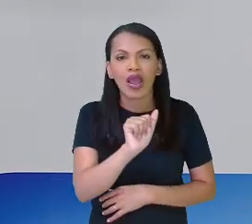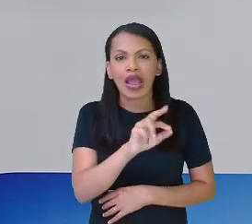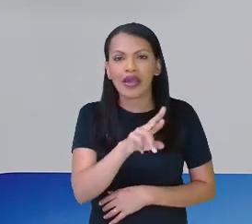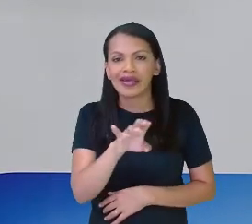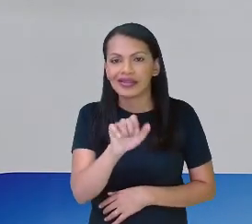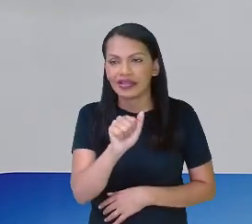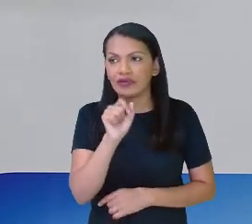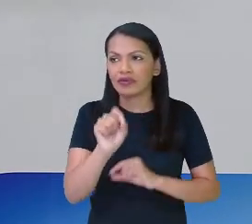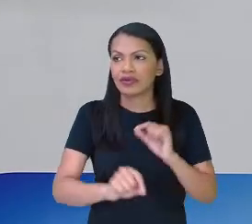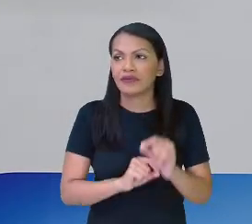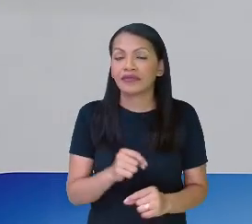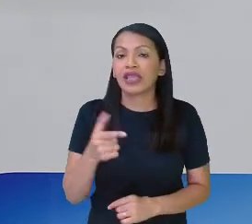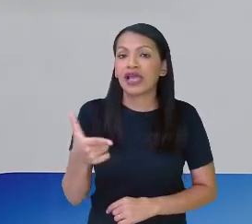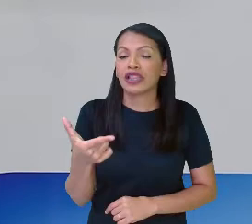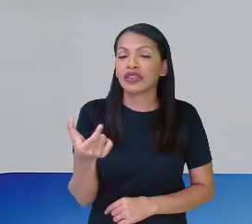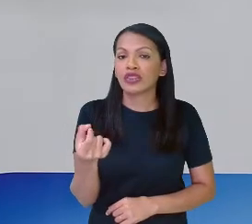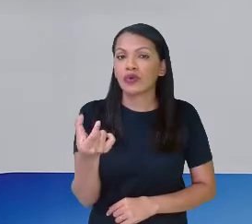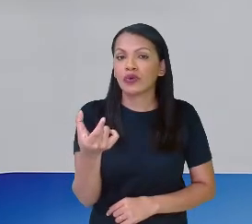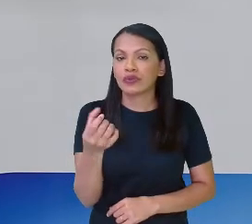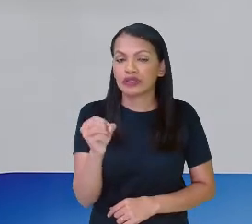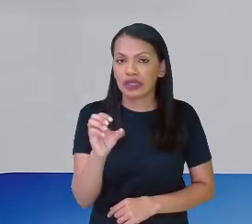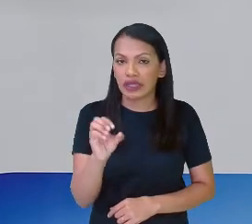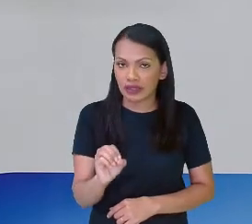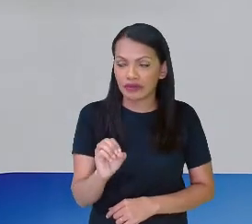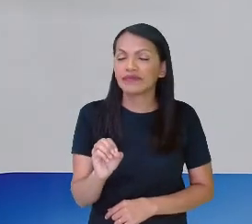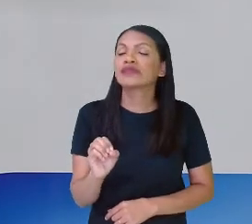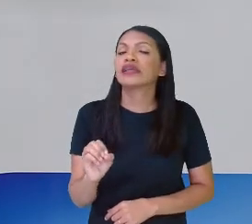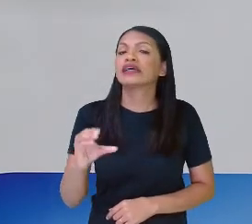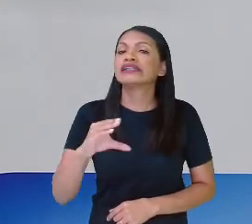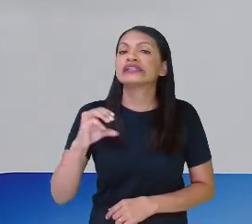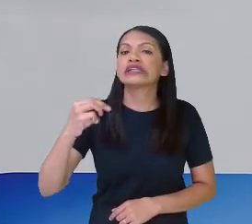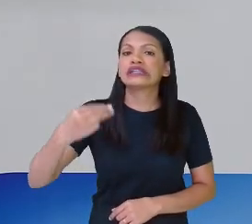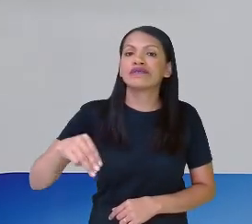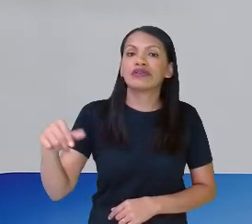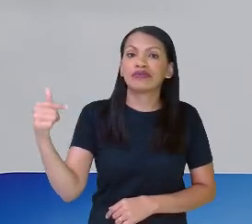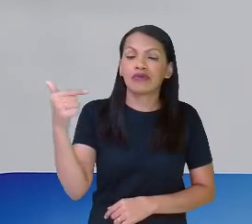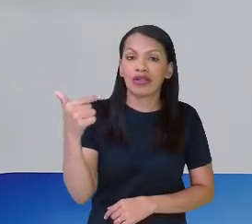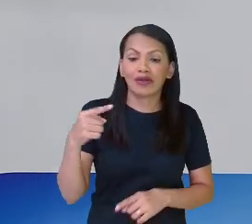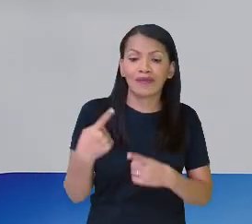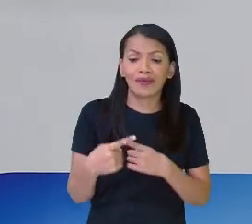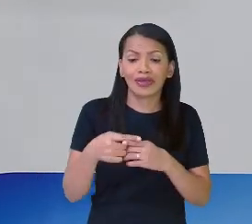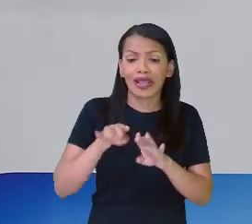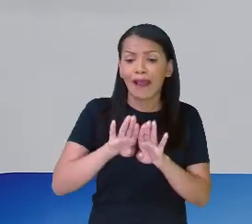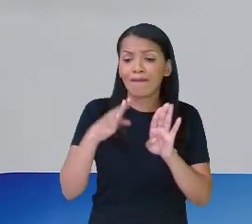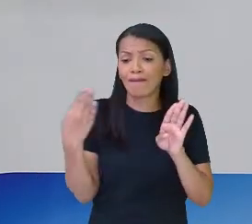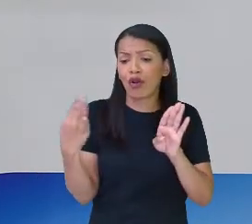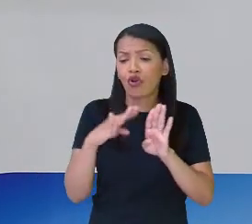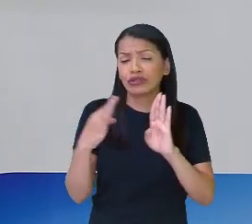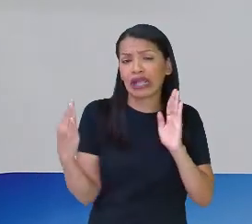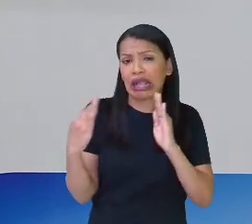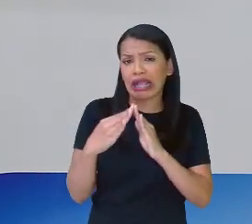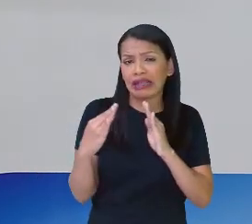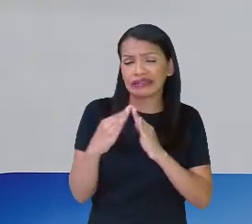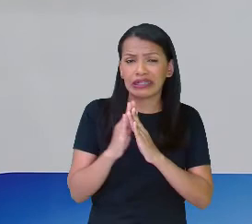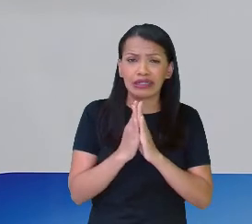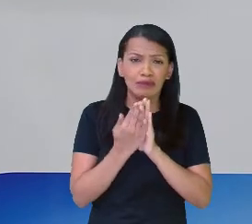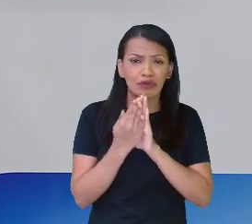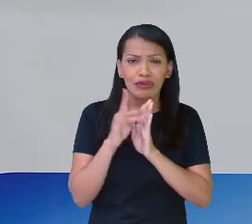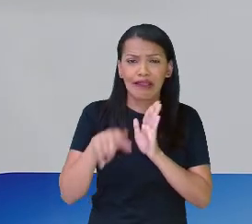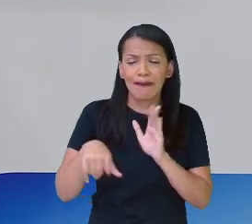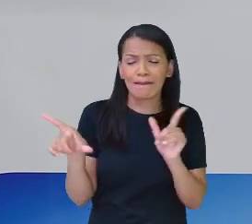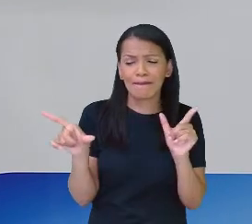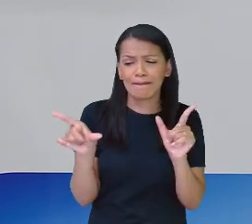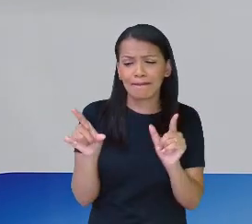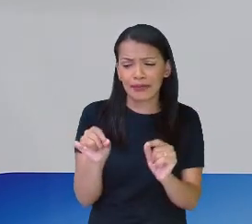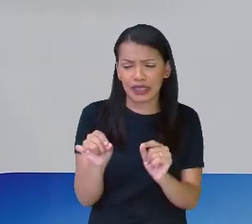centímetros quadrados, porque a porta da casinha de boneca dela é pequena. Então, ela vai precisar deste